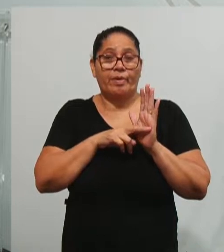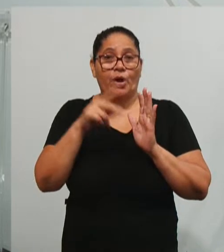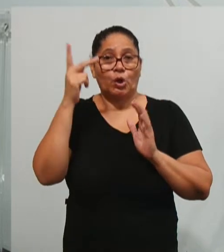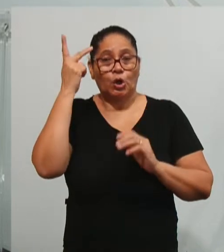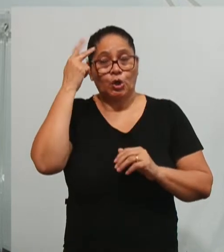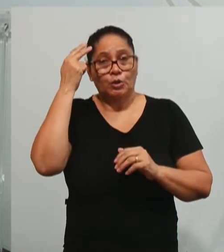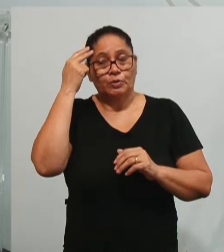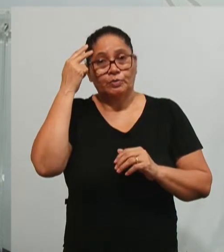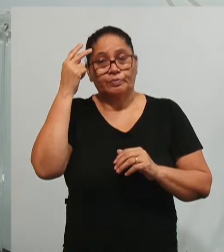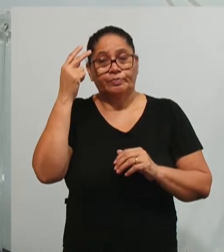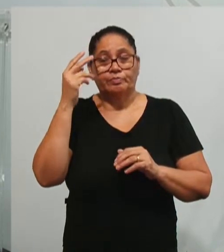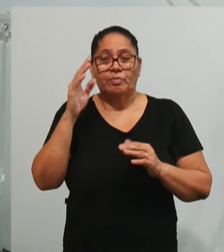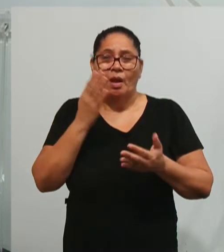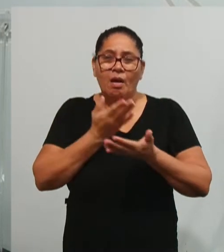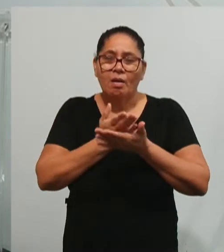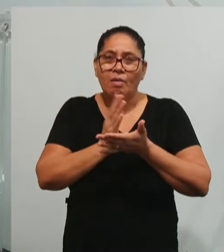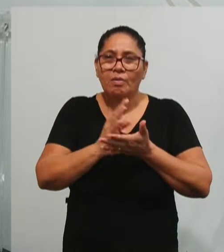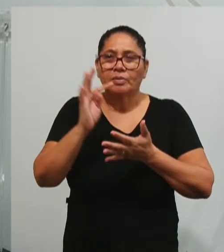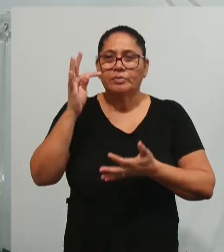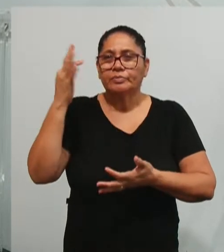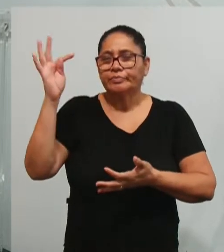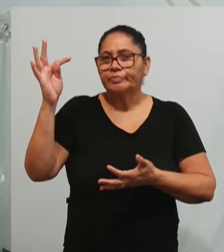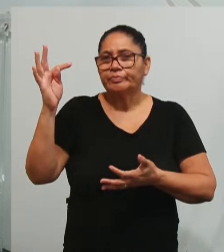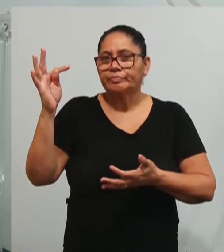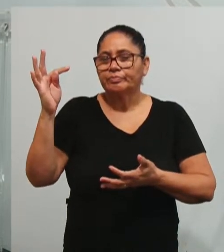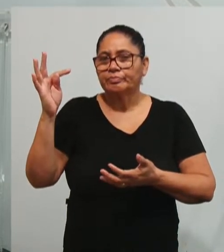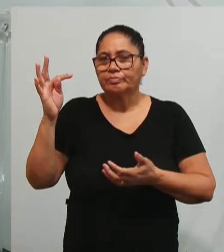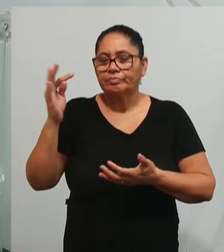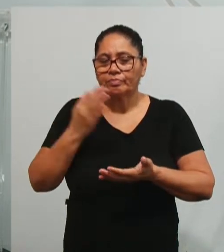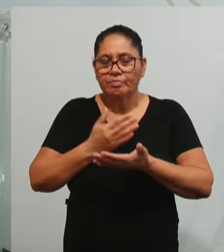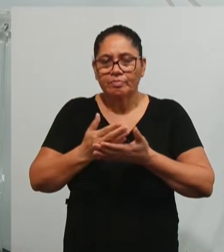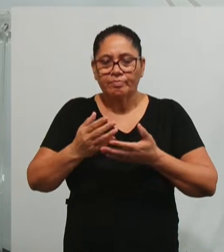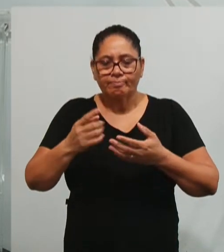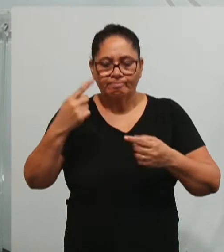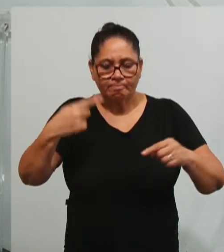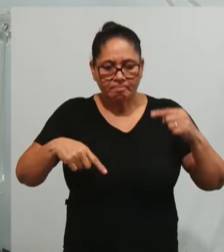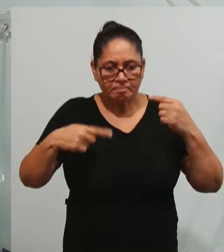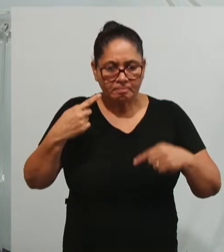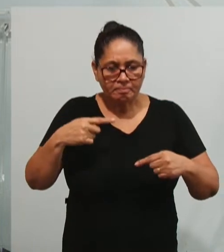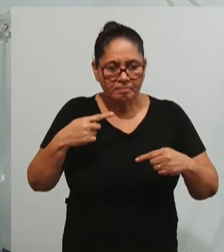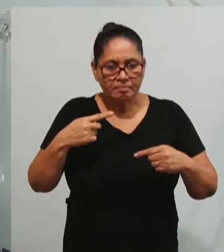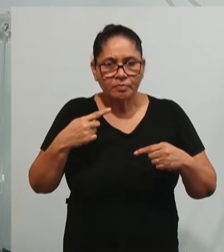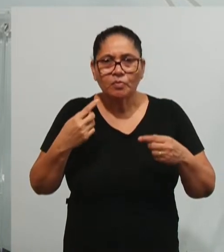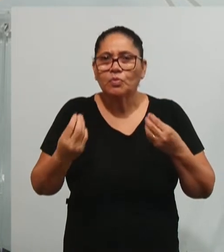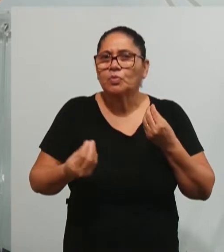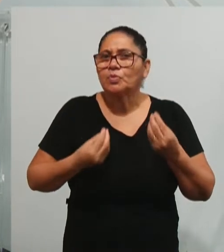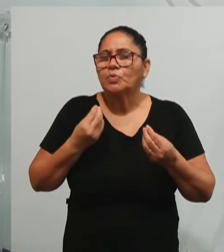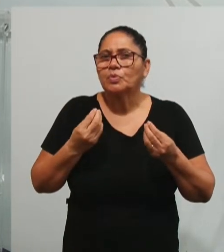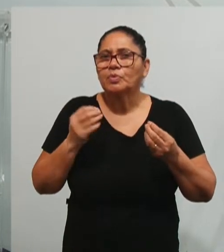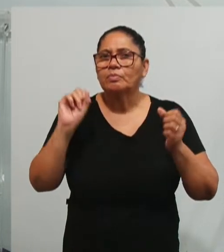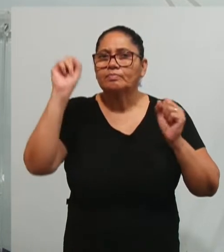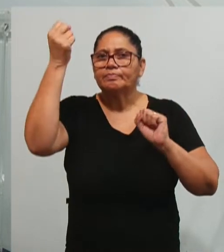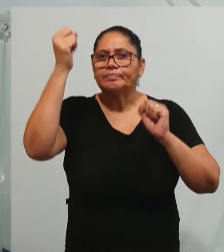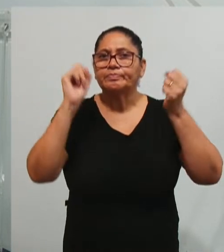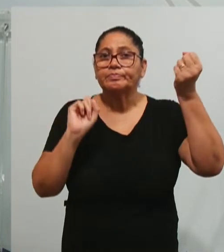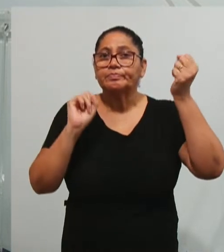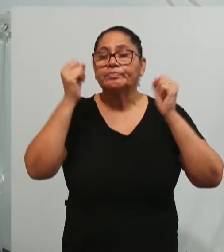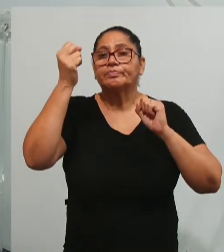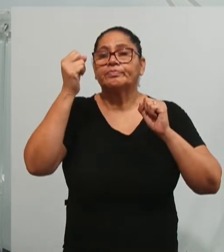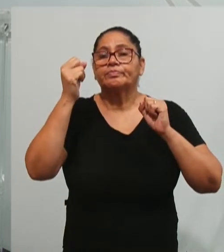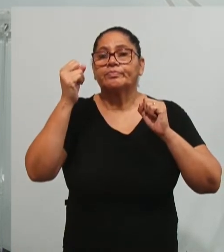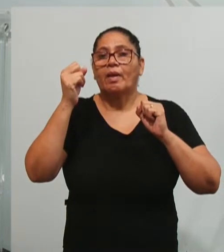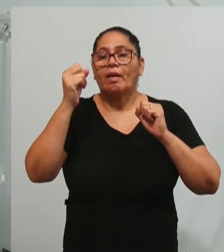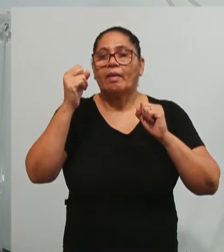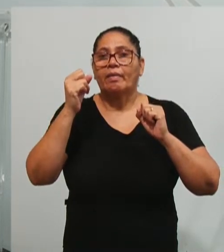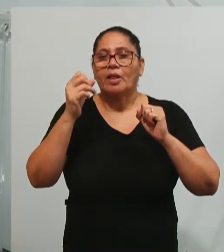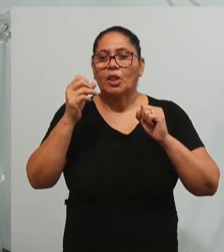alguns teóricos começaram a criticar esse modelo fabril, né? Esse modelo de fábrica sendo imposto